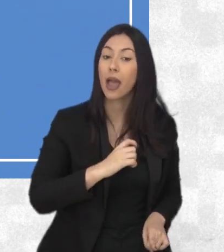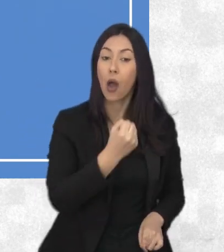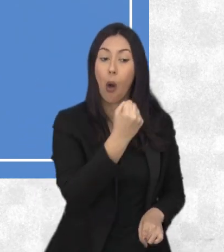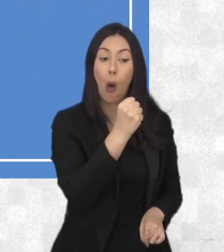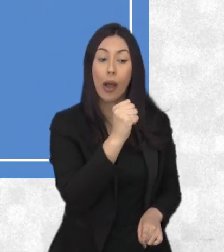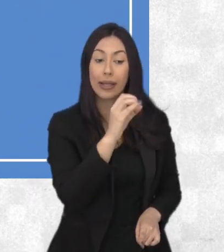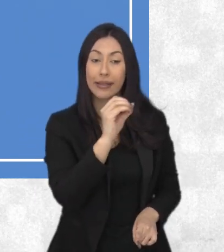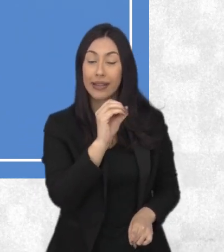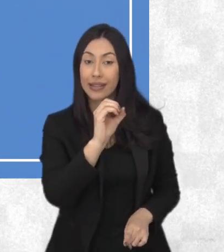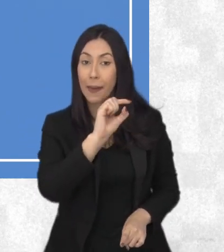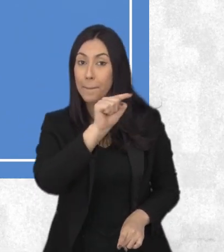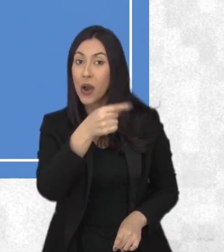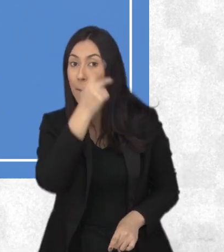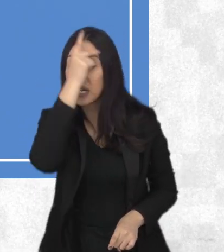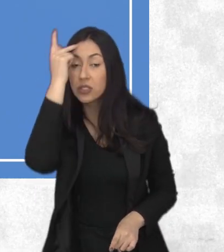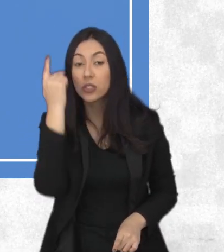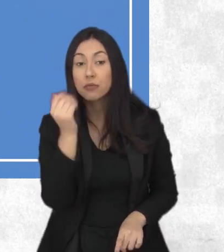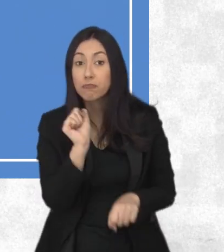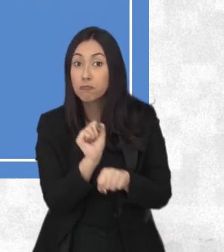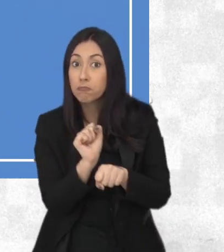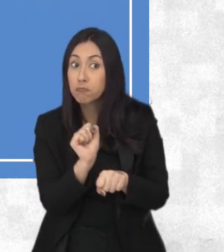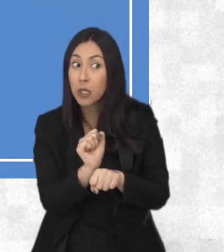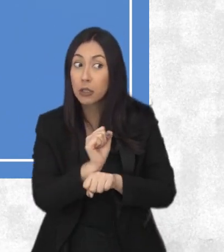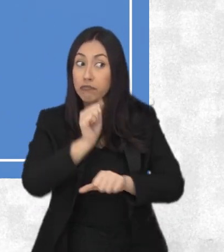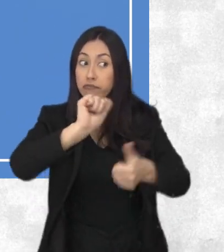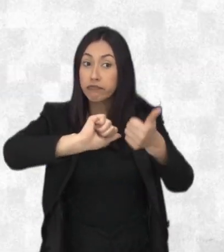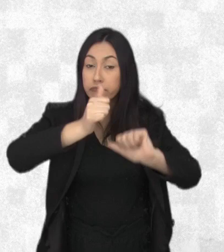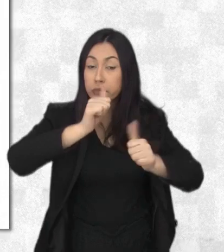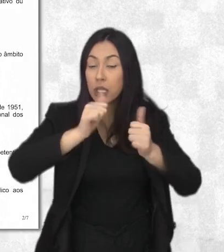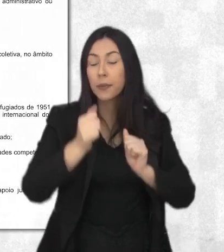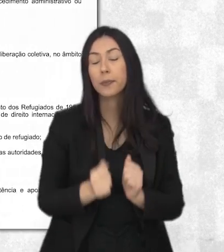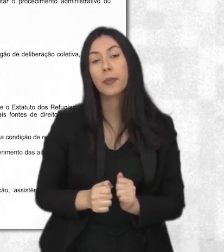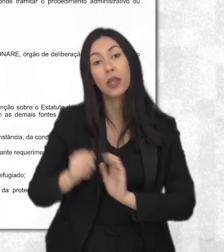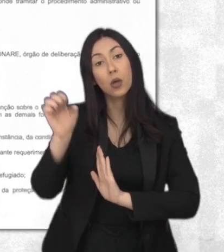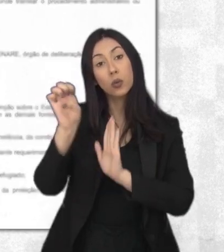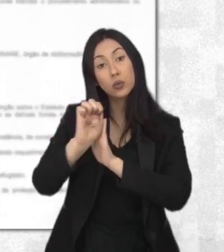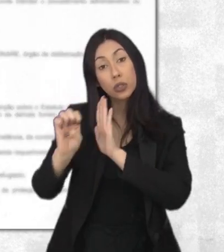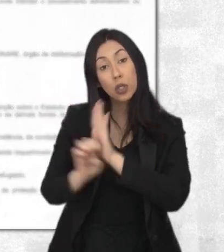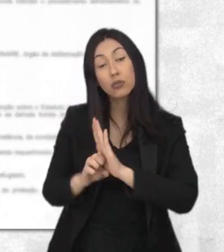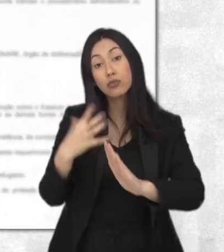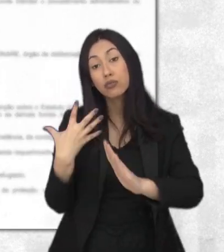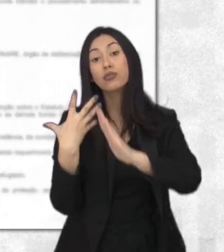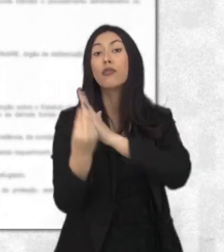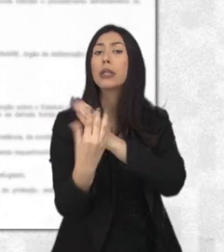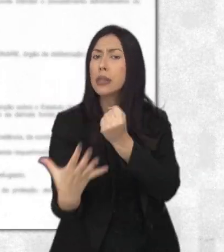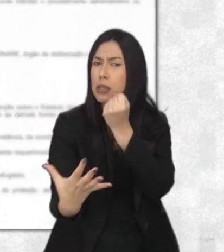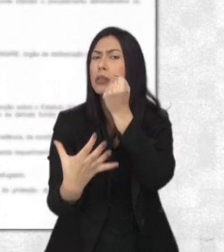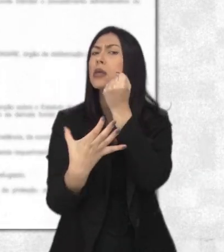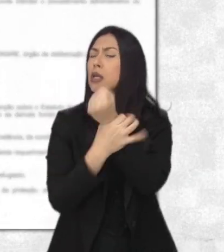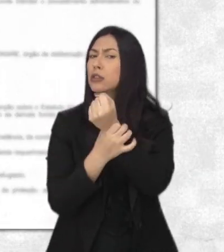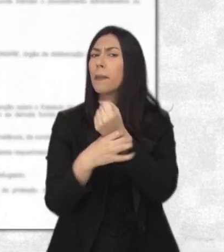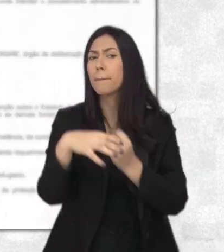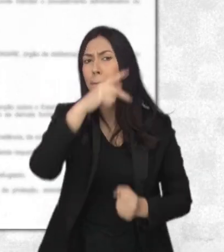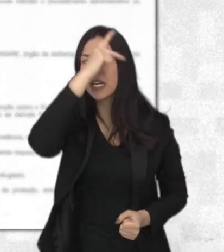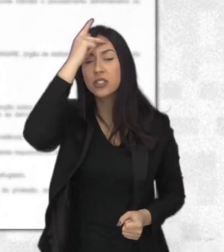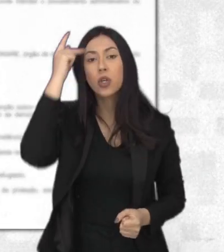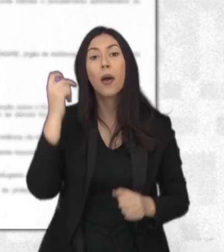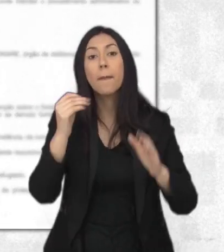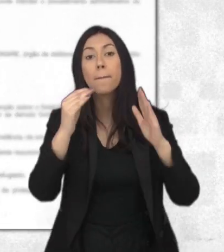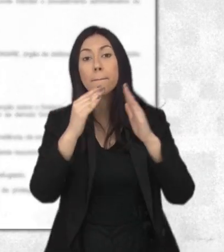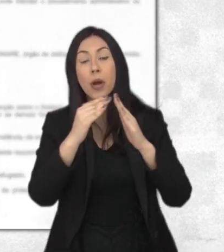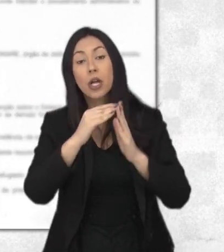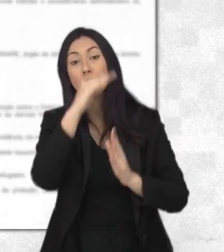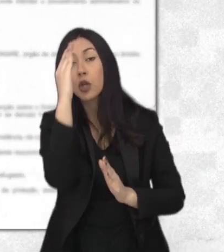e ainda existem 80 mil pedidos em análise. O Estatuto do Refugiado garante à pessoa que está sob a